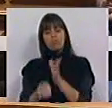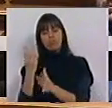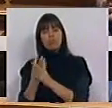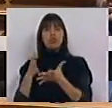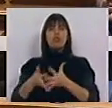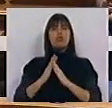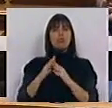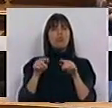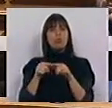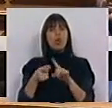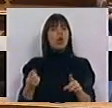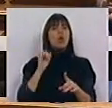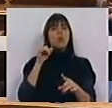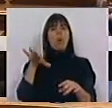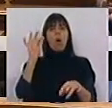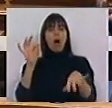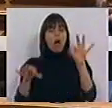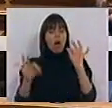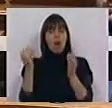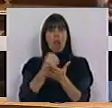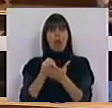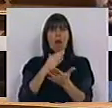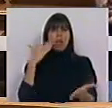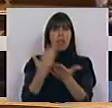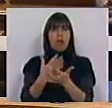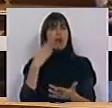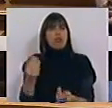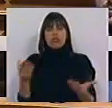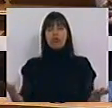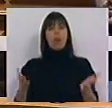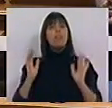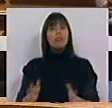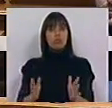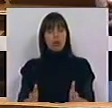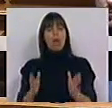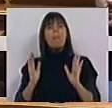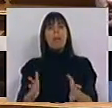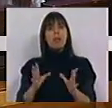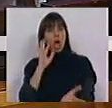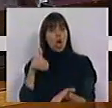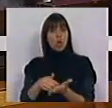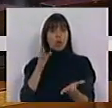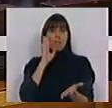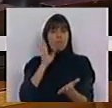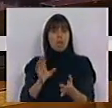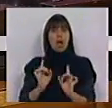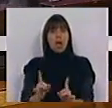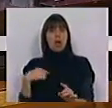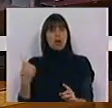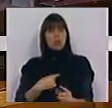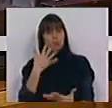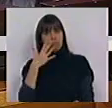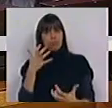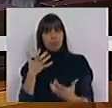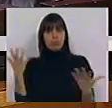uma estrutura de raiz e não medidas avulsas que nada trazem aos jovens e que já têm os resultados que todos